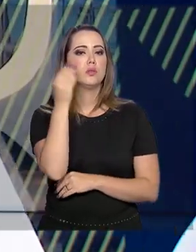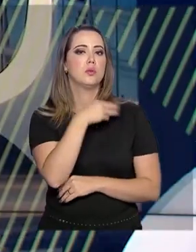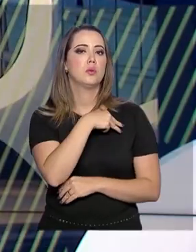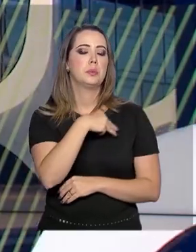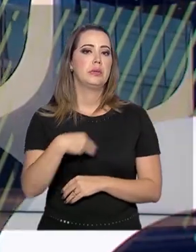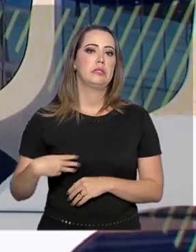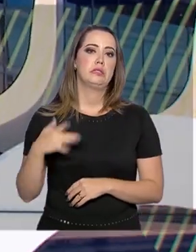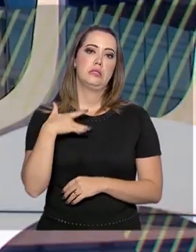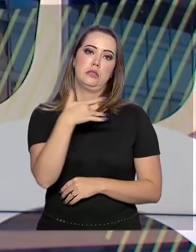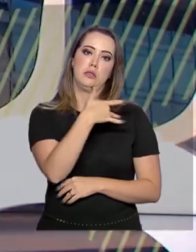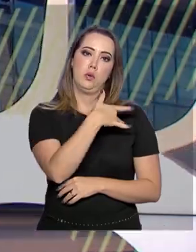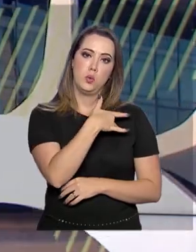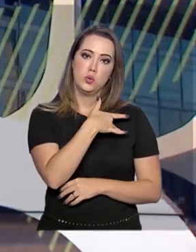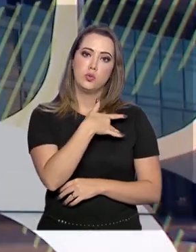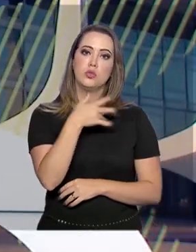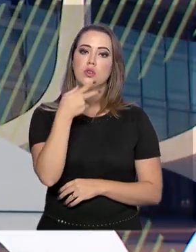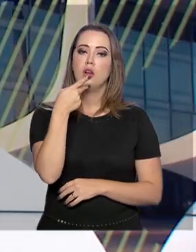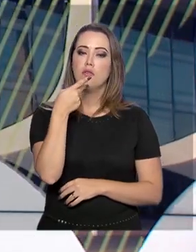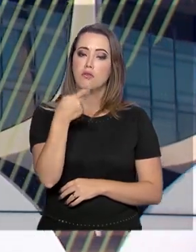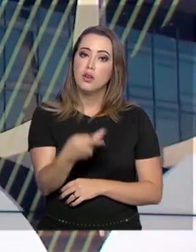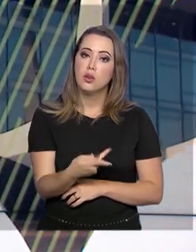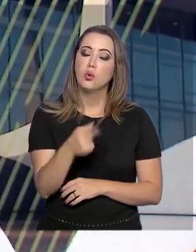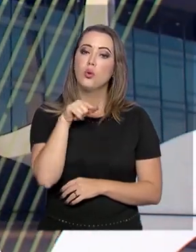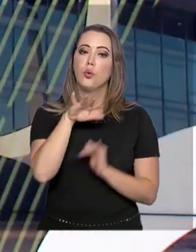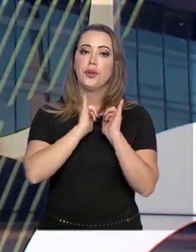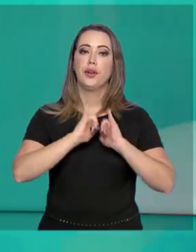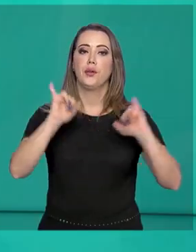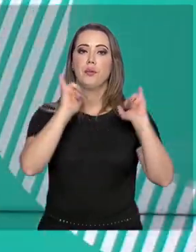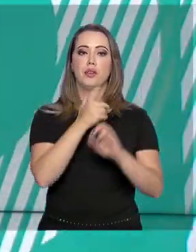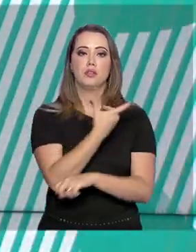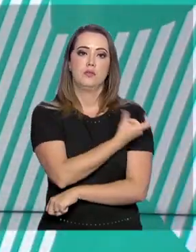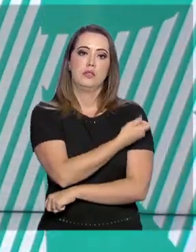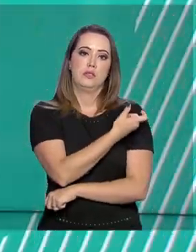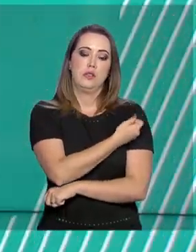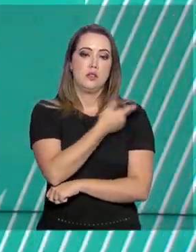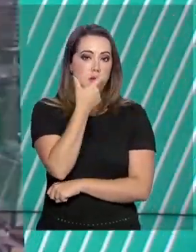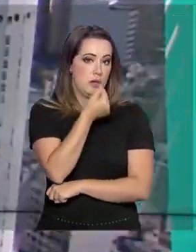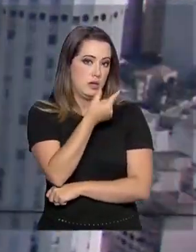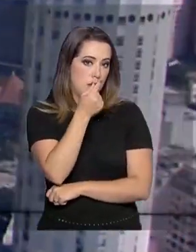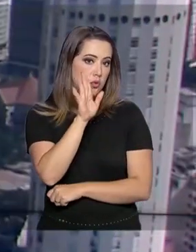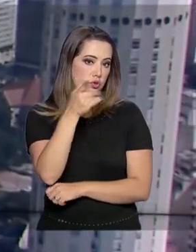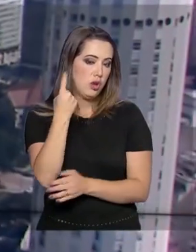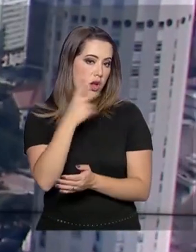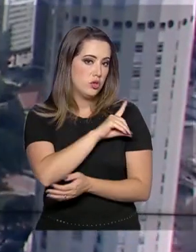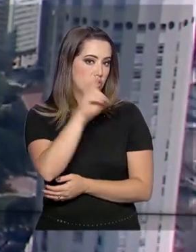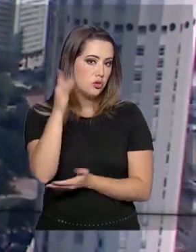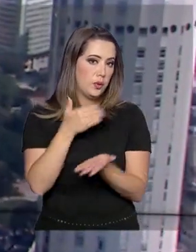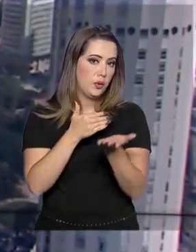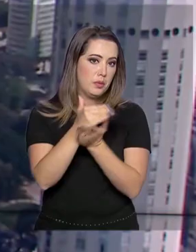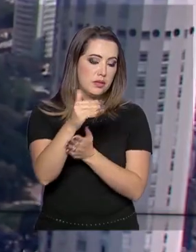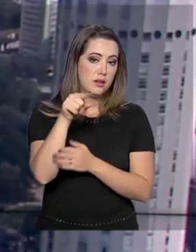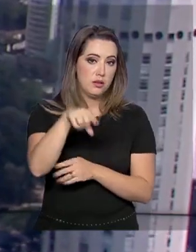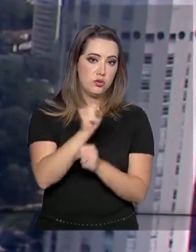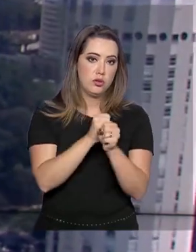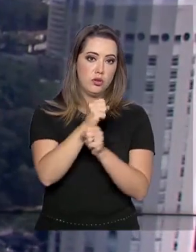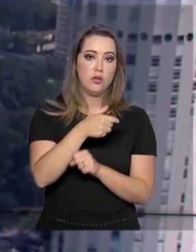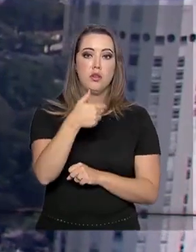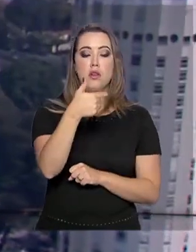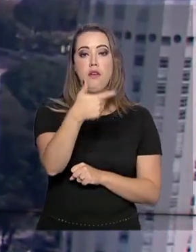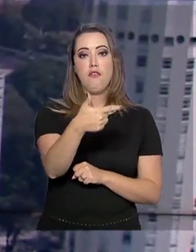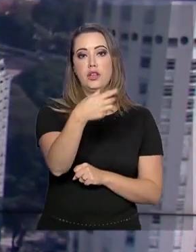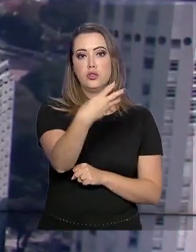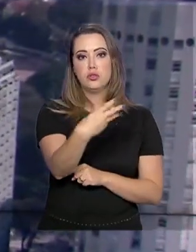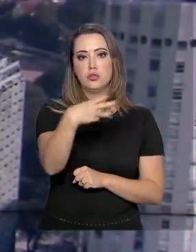o ministro da Saúde, Luiz Henrique Mandetta, anunciou que a campanha de vacinação contra a gripe já tem data marcada para começar este ano, dia